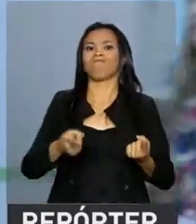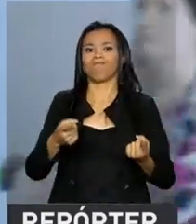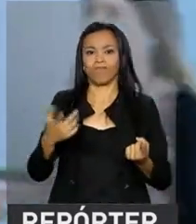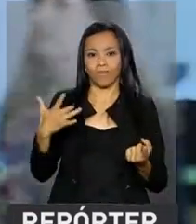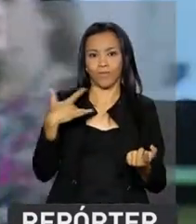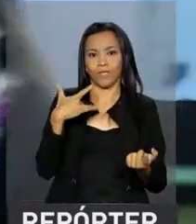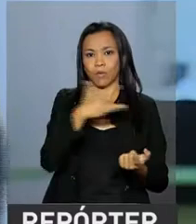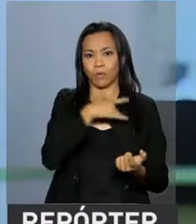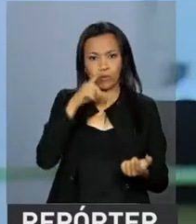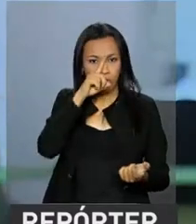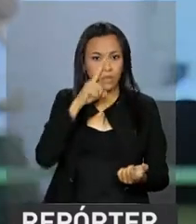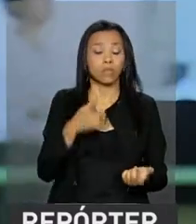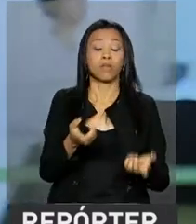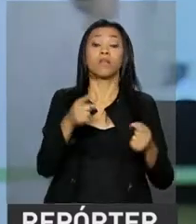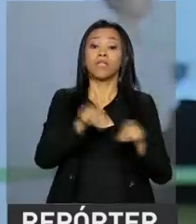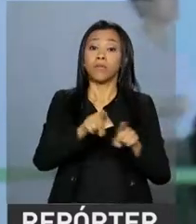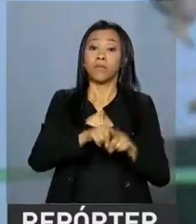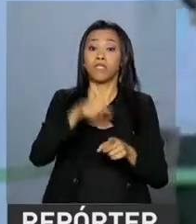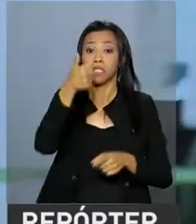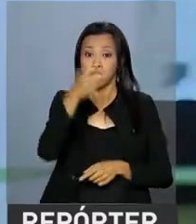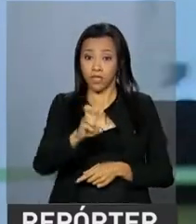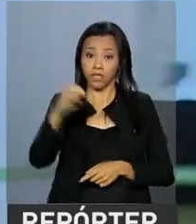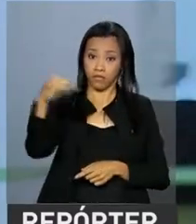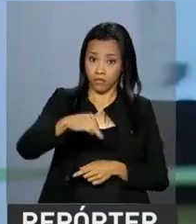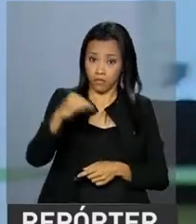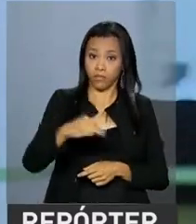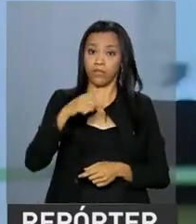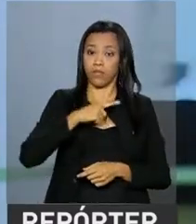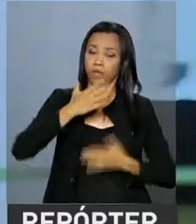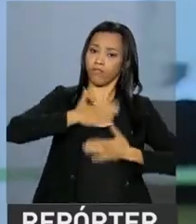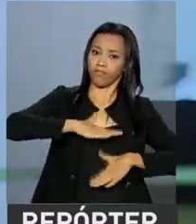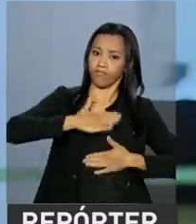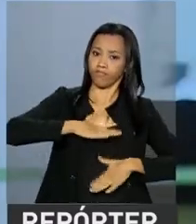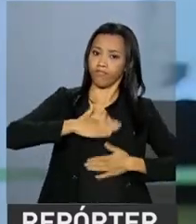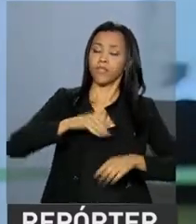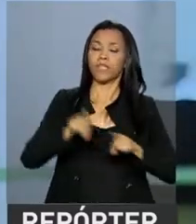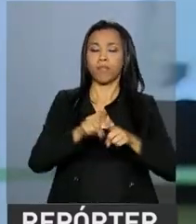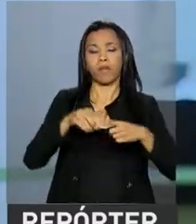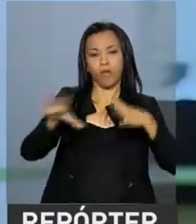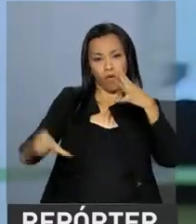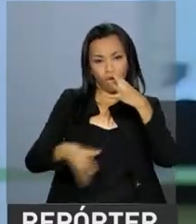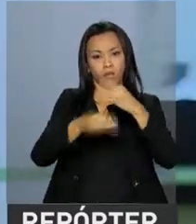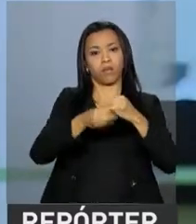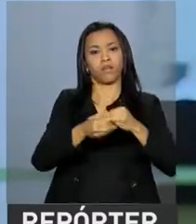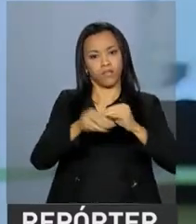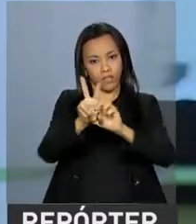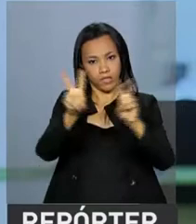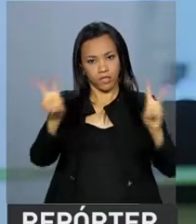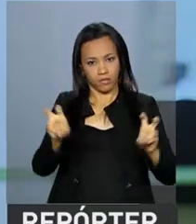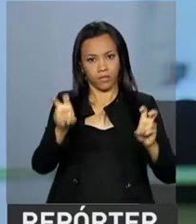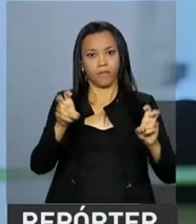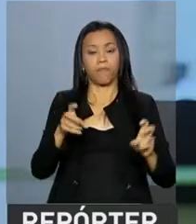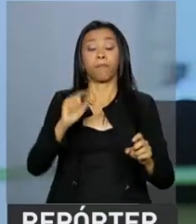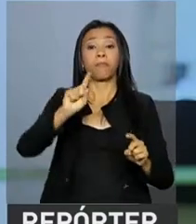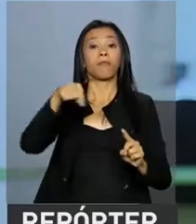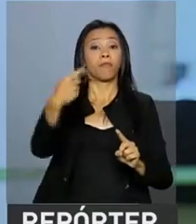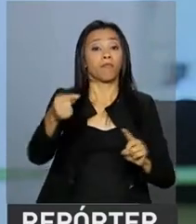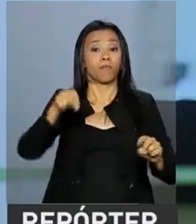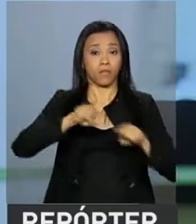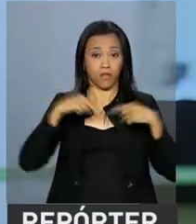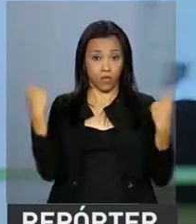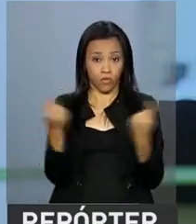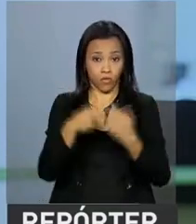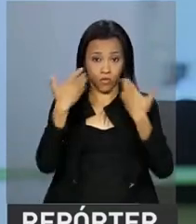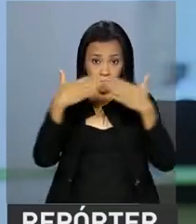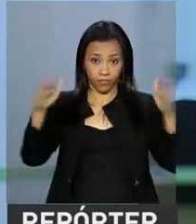minutos entre a jornada normal de trabalho e as horas extras. Logo depois dessa audiência pública, portanto,